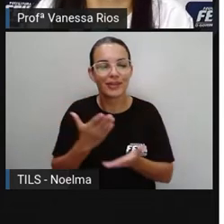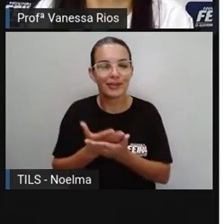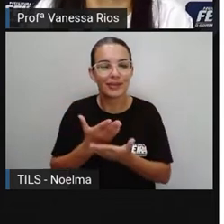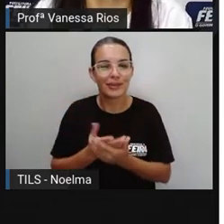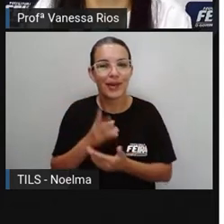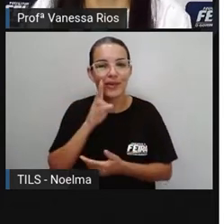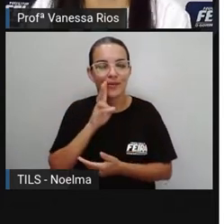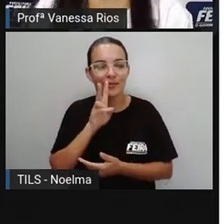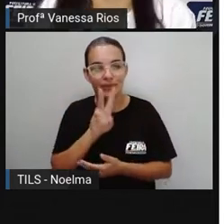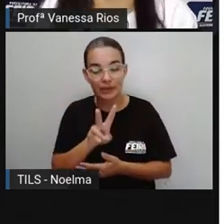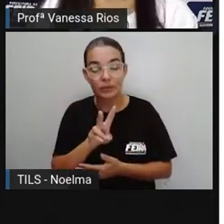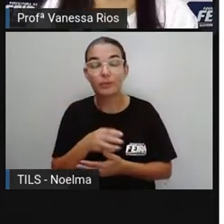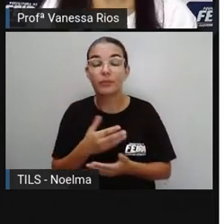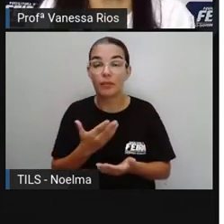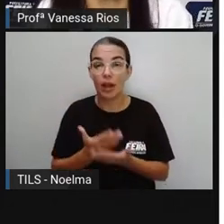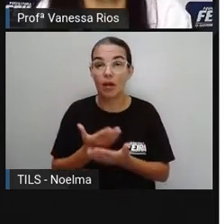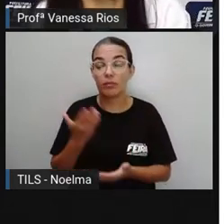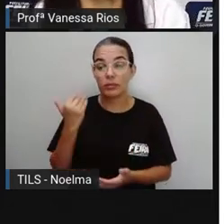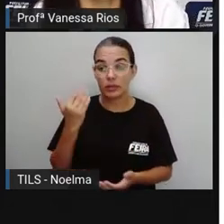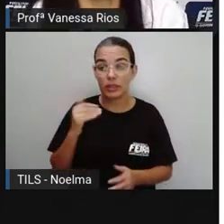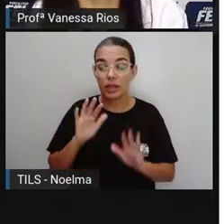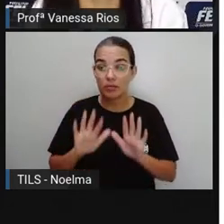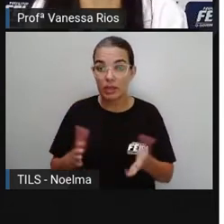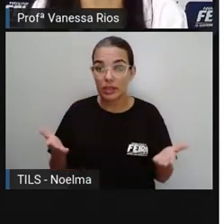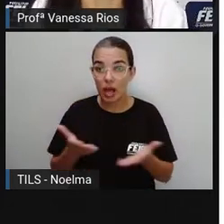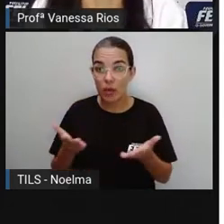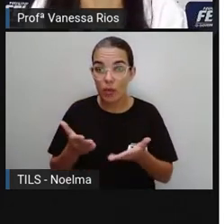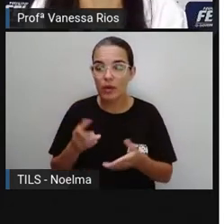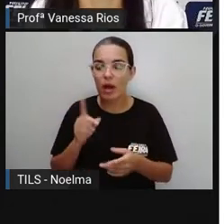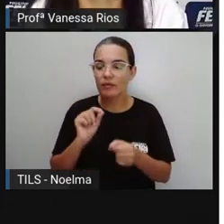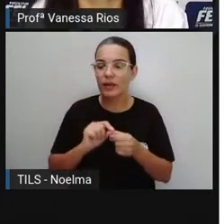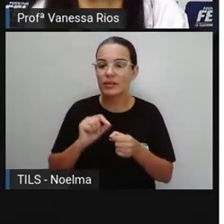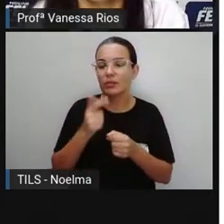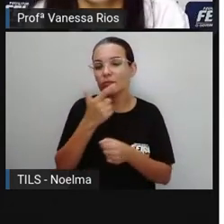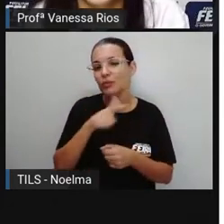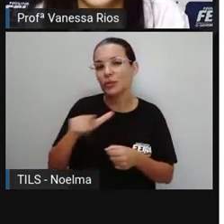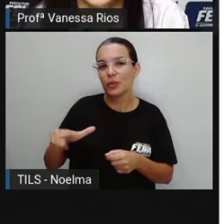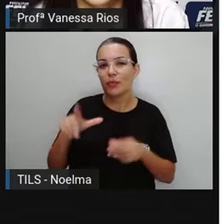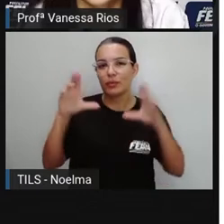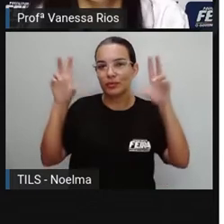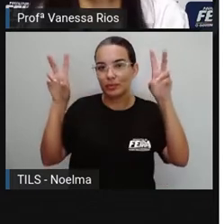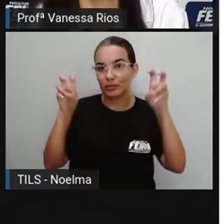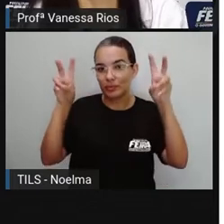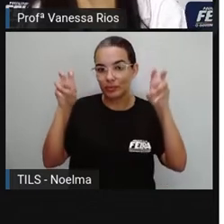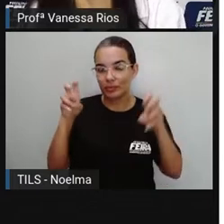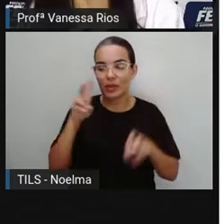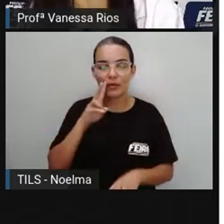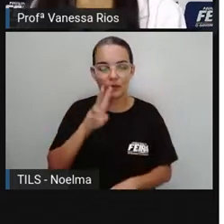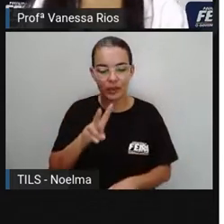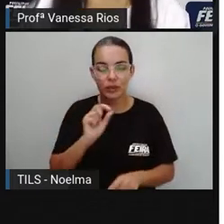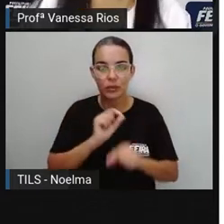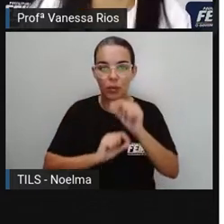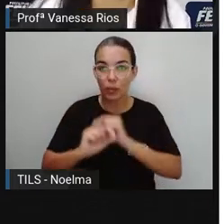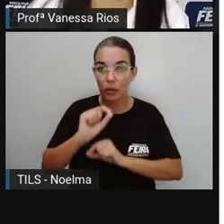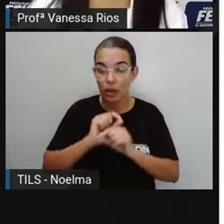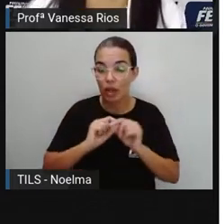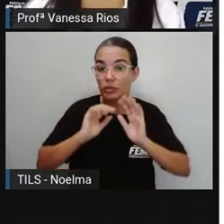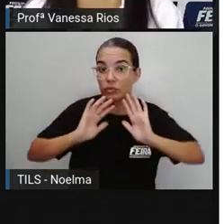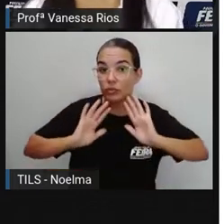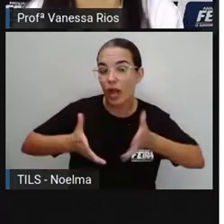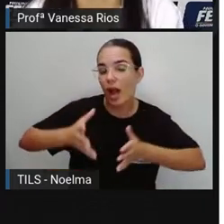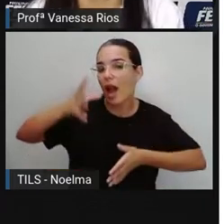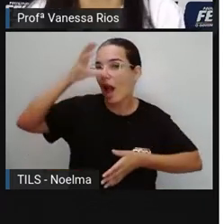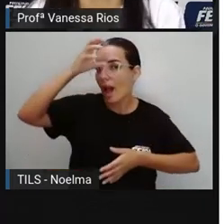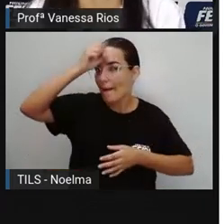anteriores, mas a gente vai entrar agora no processo de revisão de conteúdos, tá certo? observando aquilo que a gente